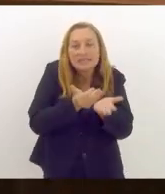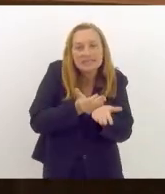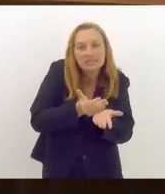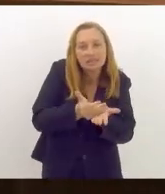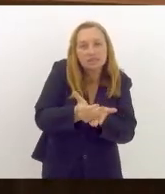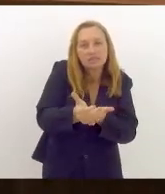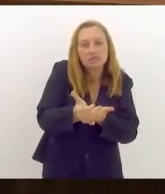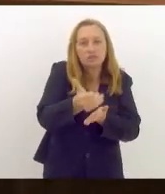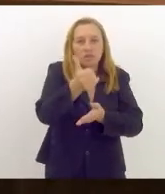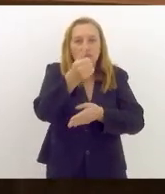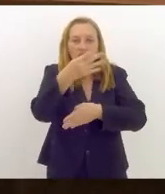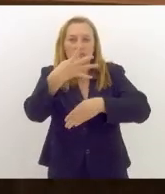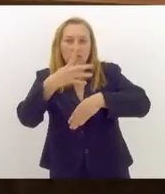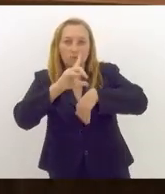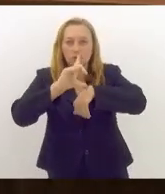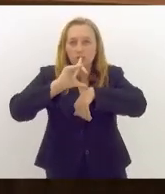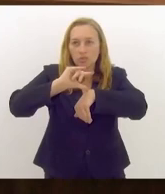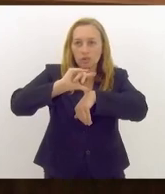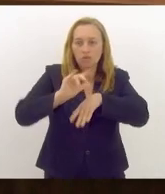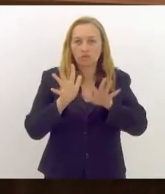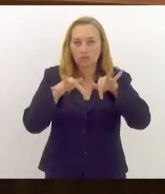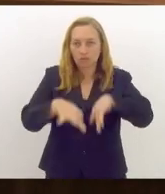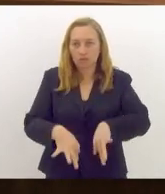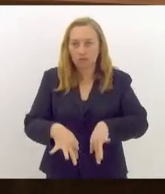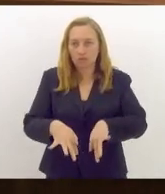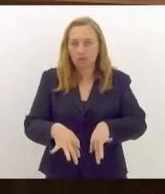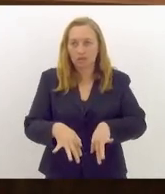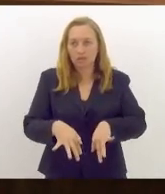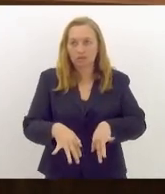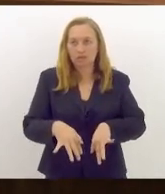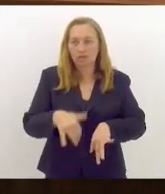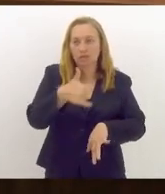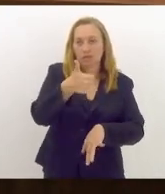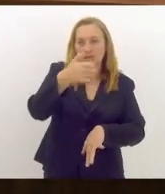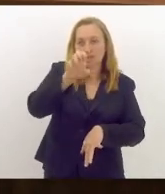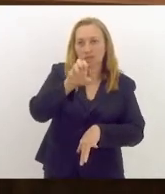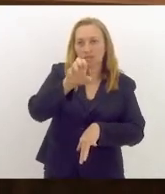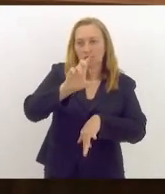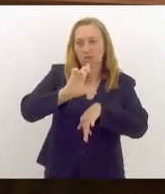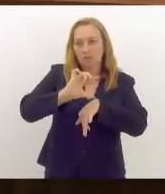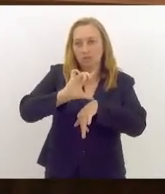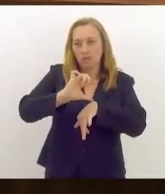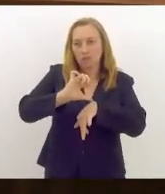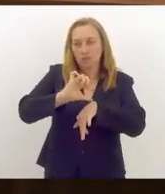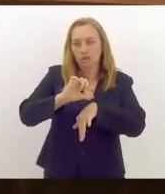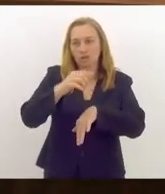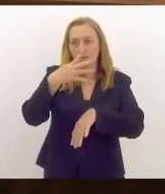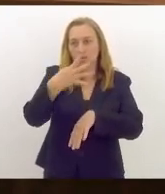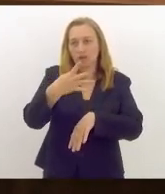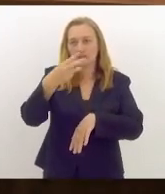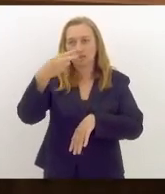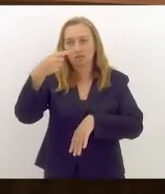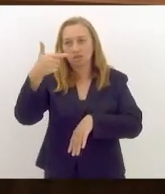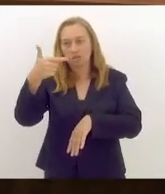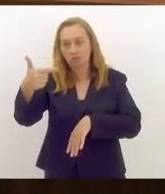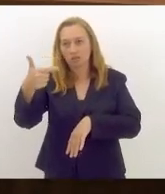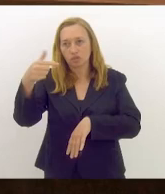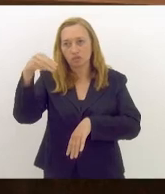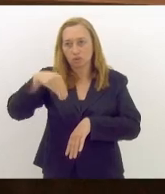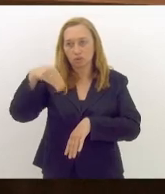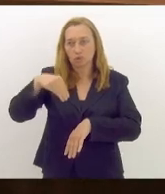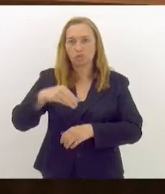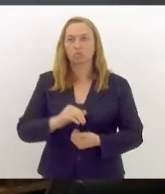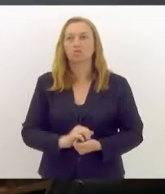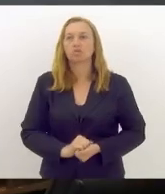iniciada às 14 horas, encerrou-se às 15 horas e 42 minutos.